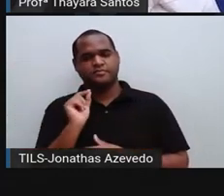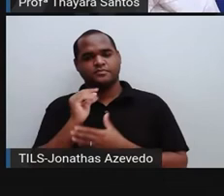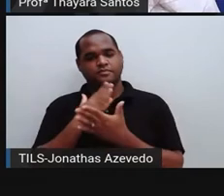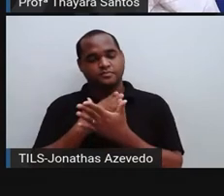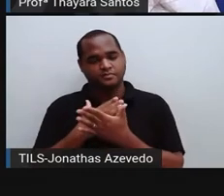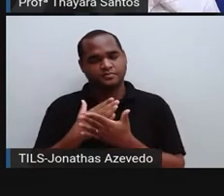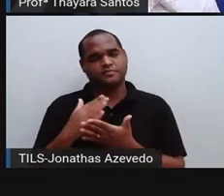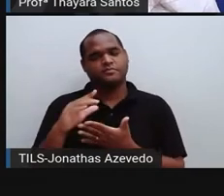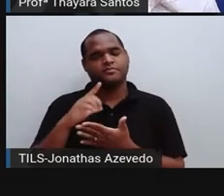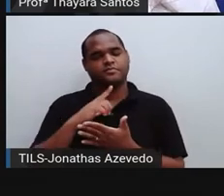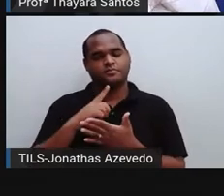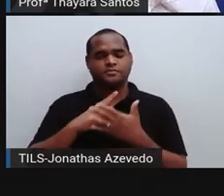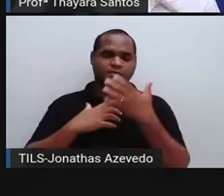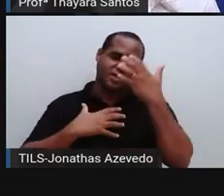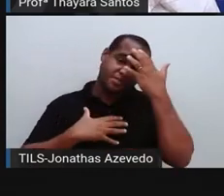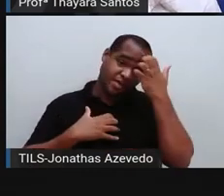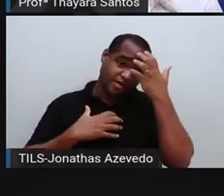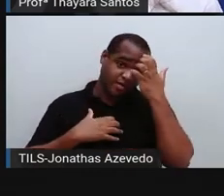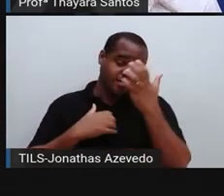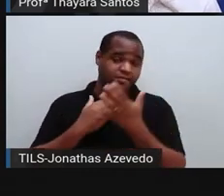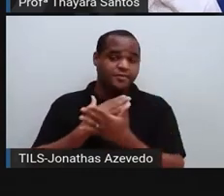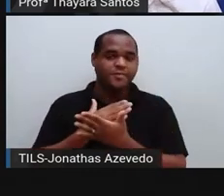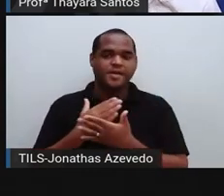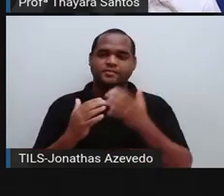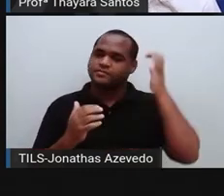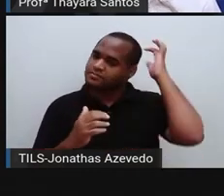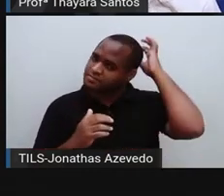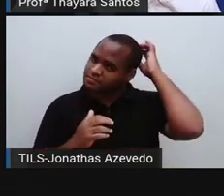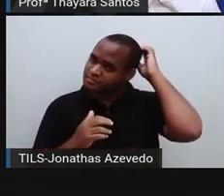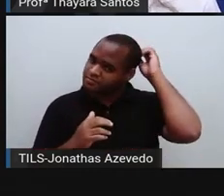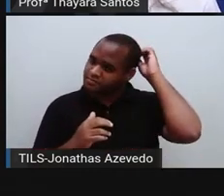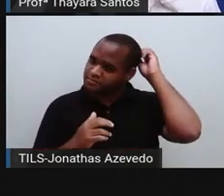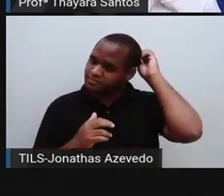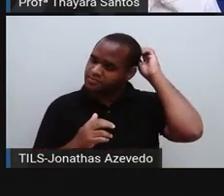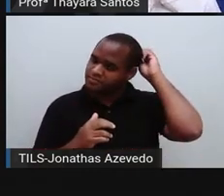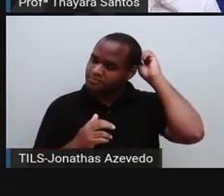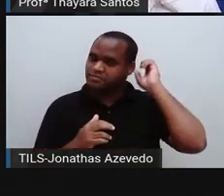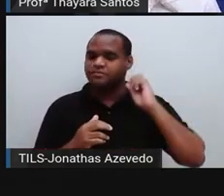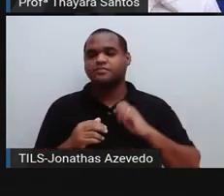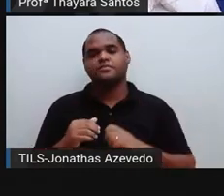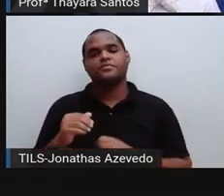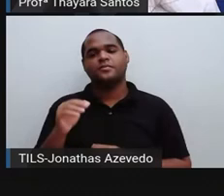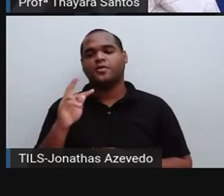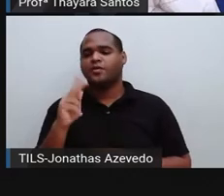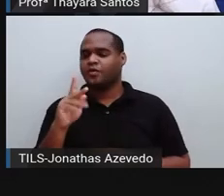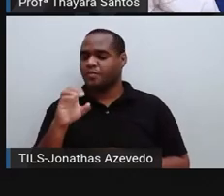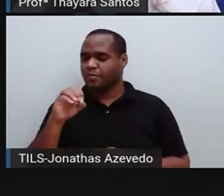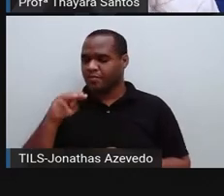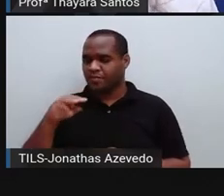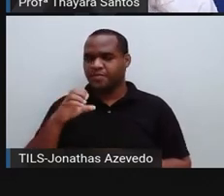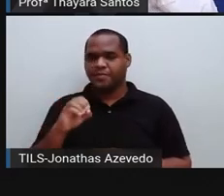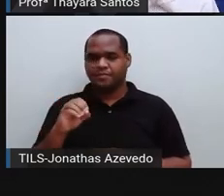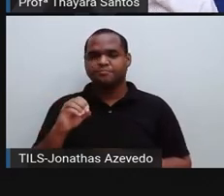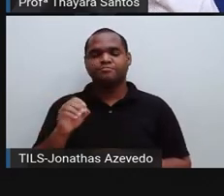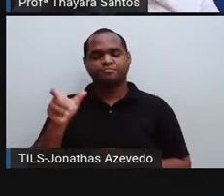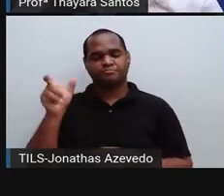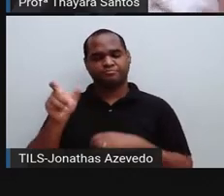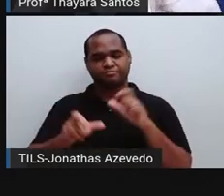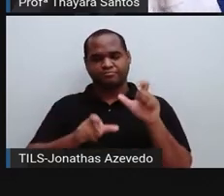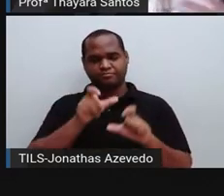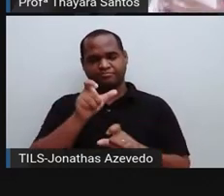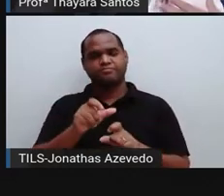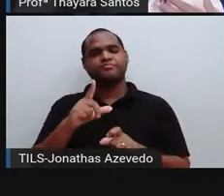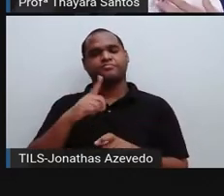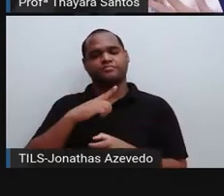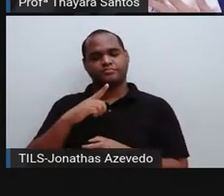surgiram os macacos atuais e as espécies do gênero homo, né? Os hominídeos. Porque a